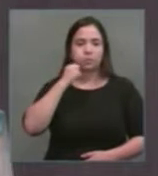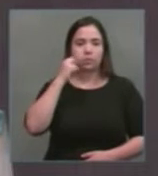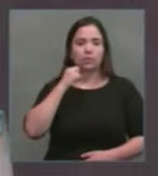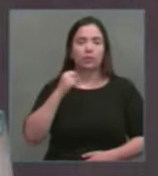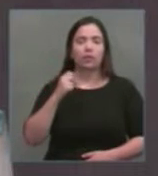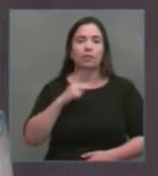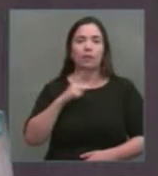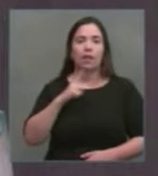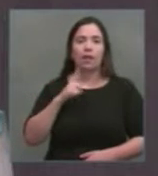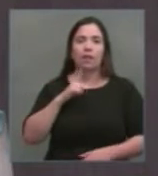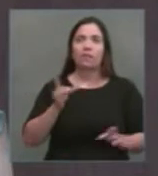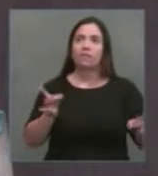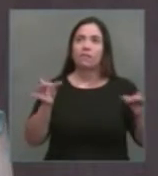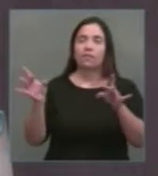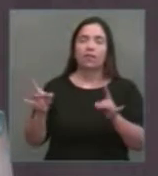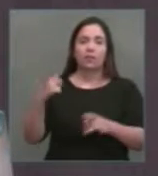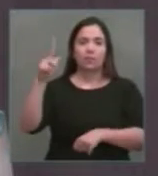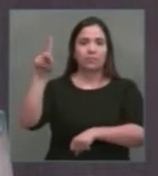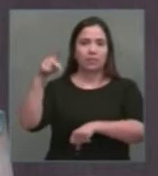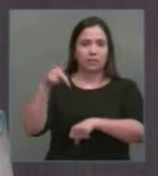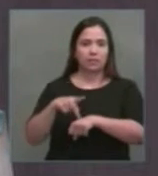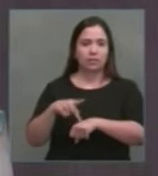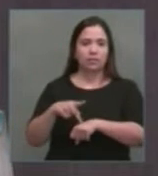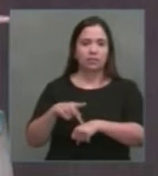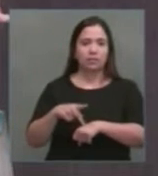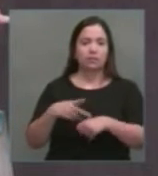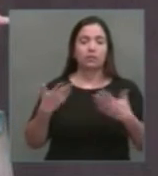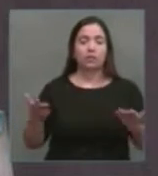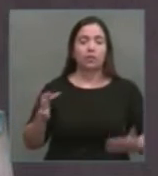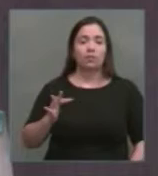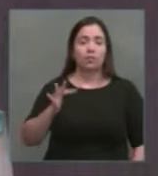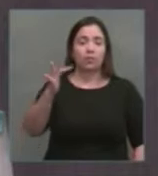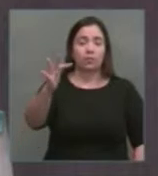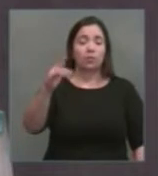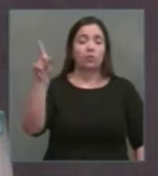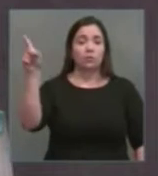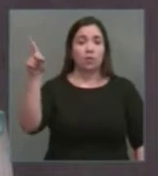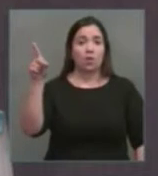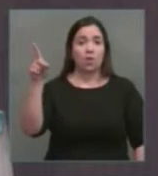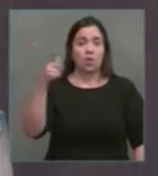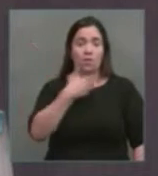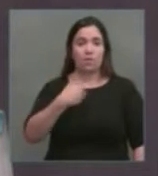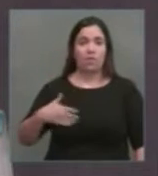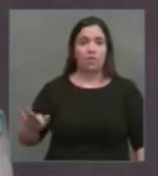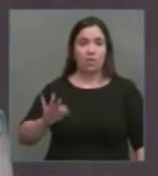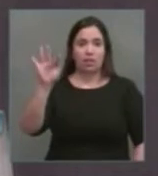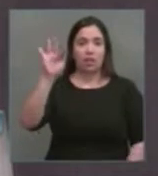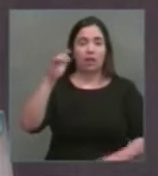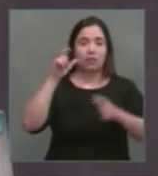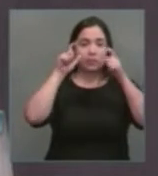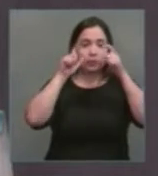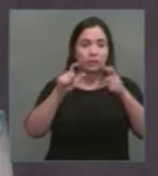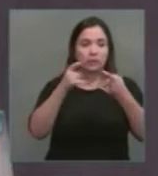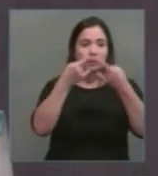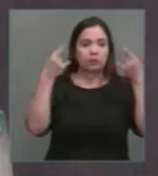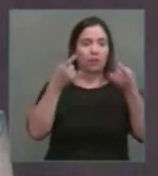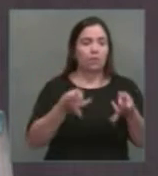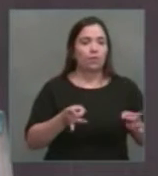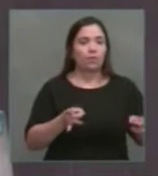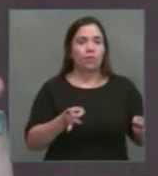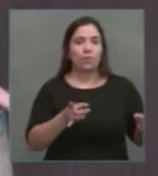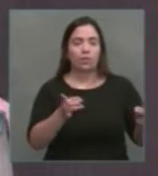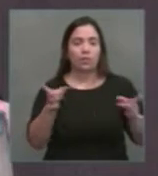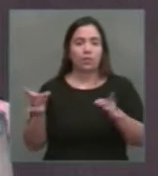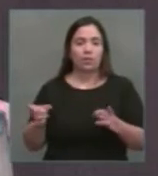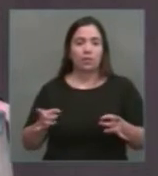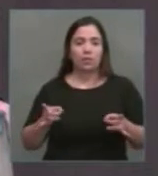como é agora. Portanto, no médio e no longo prazo, o governo se capitaliza agora, com a venda desses ativos, mas